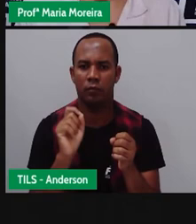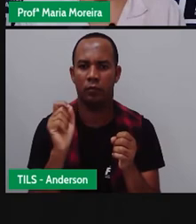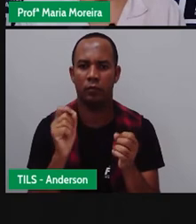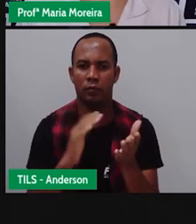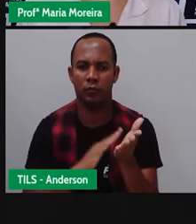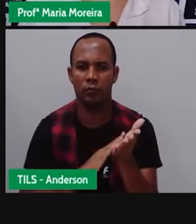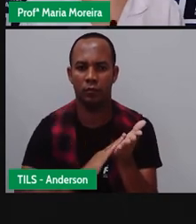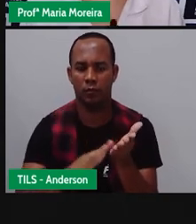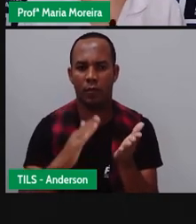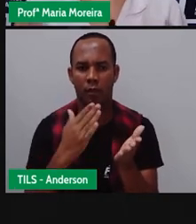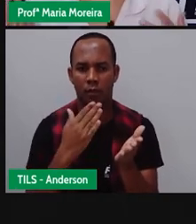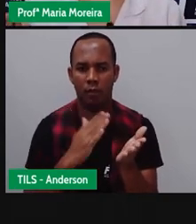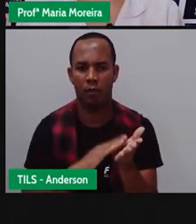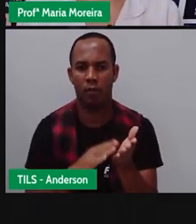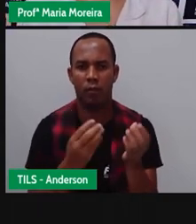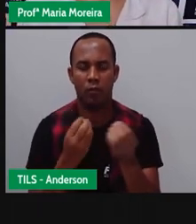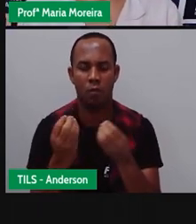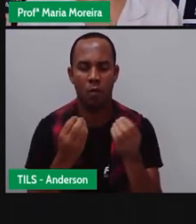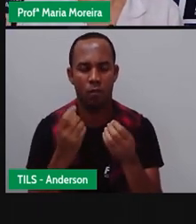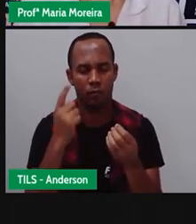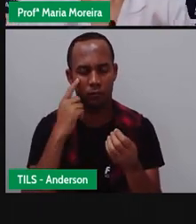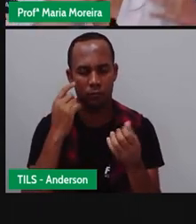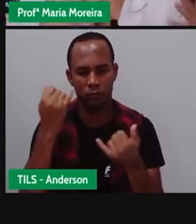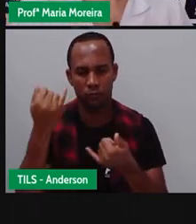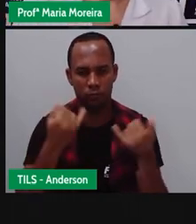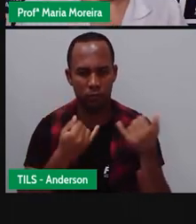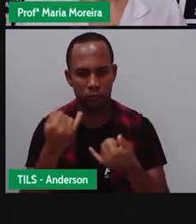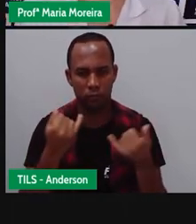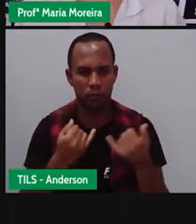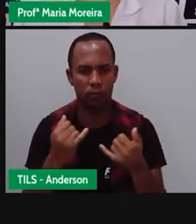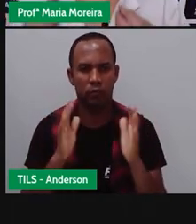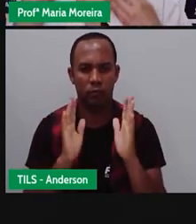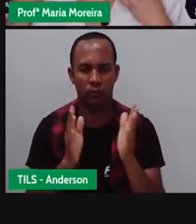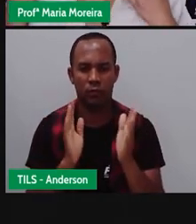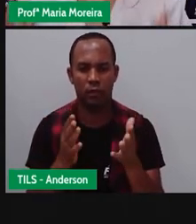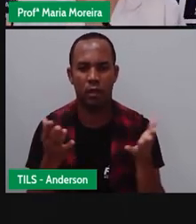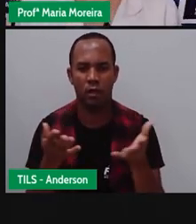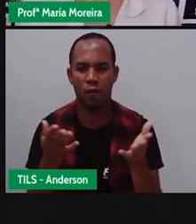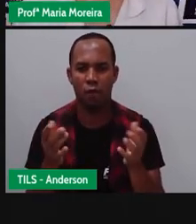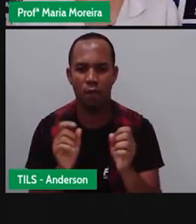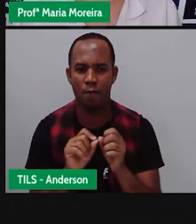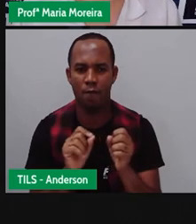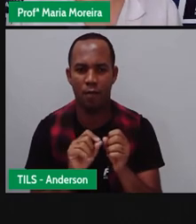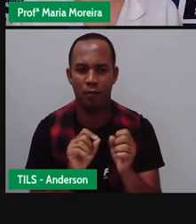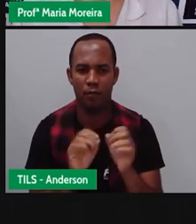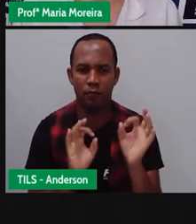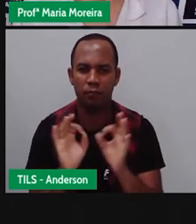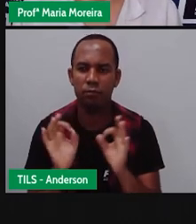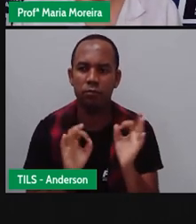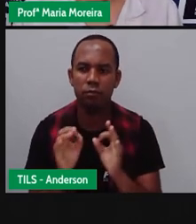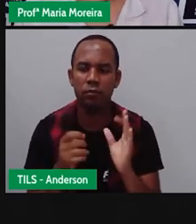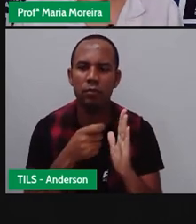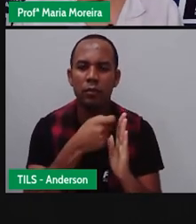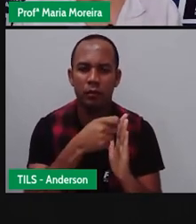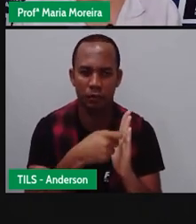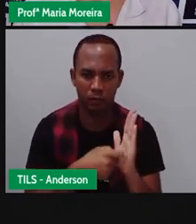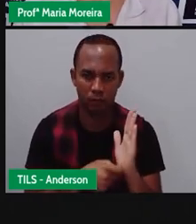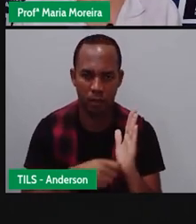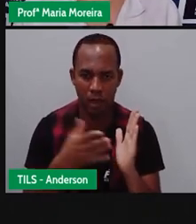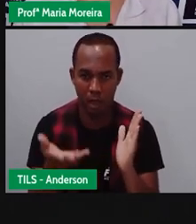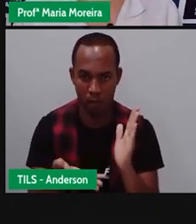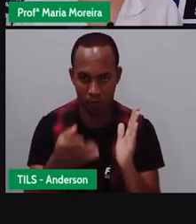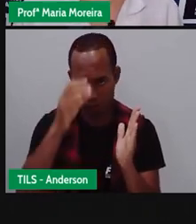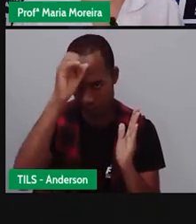bilhete. Certo? A Proja deu várias dicas aqui do que é um bilhete, do que precisa conter aí em um bilhete.